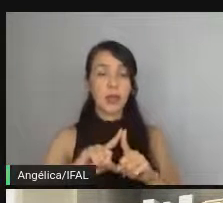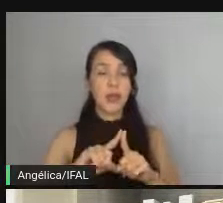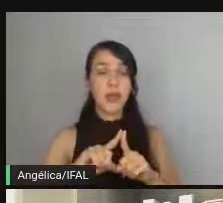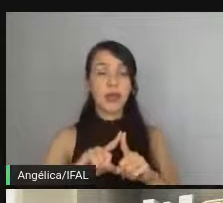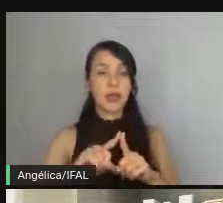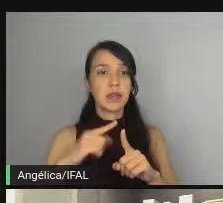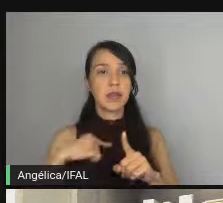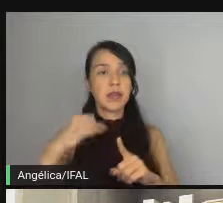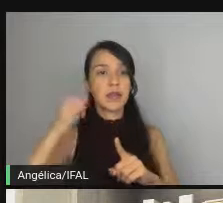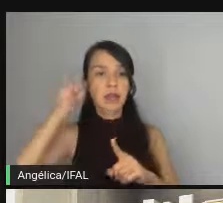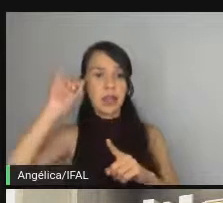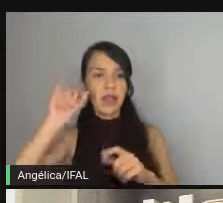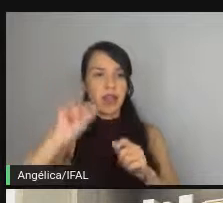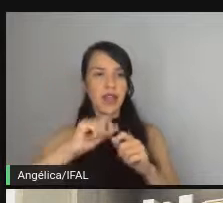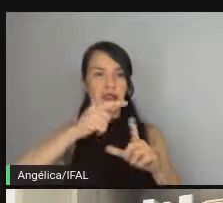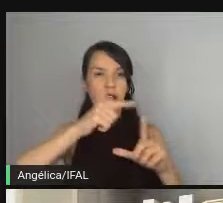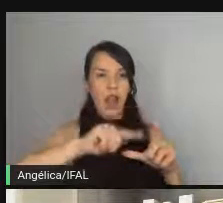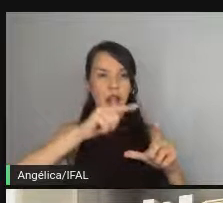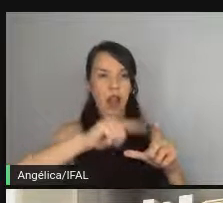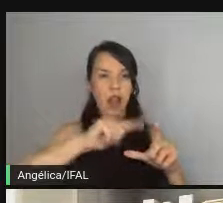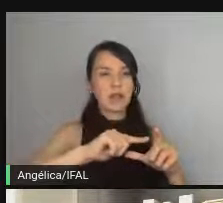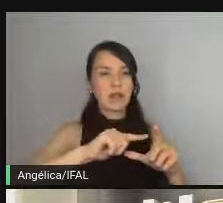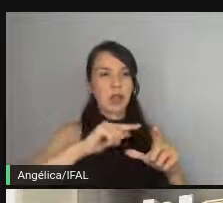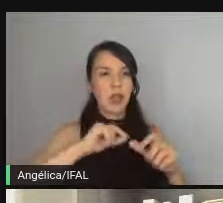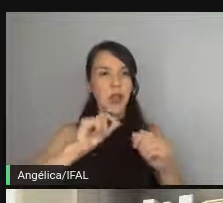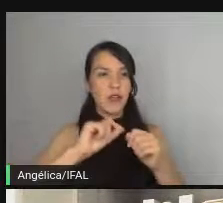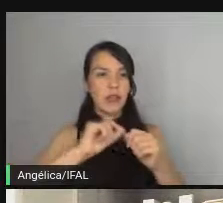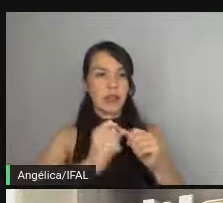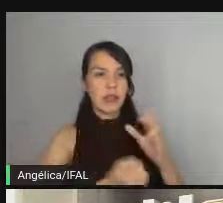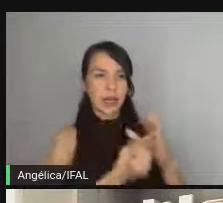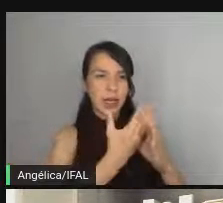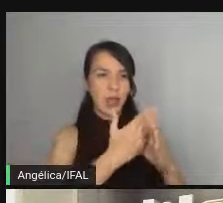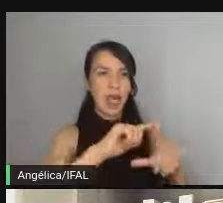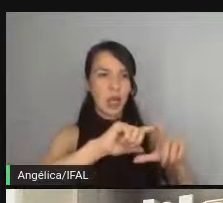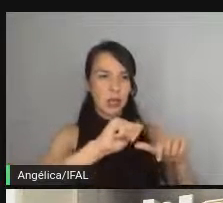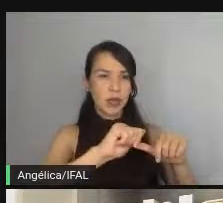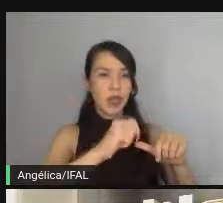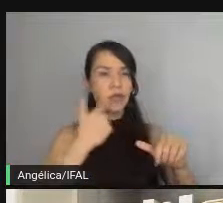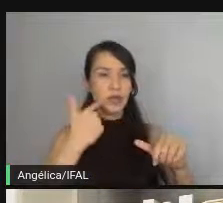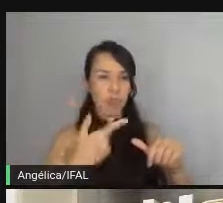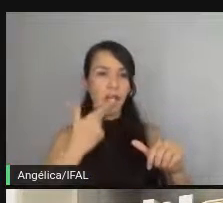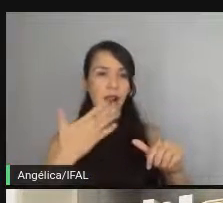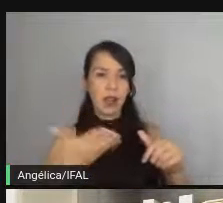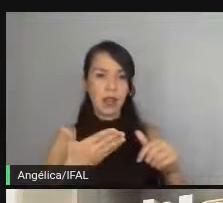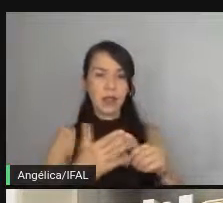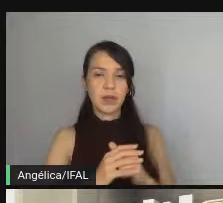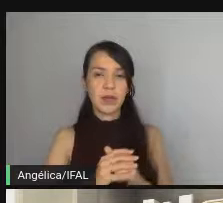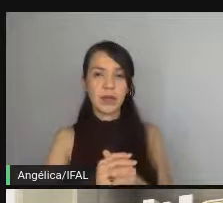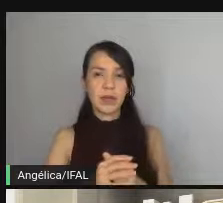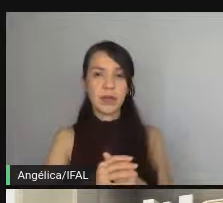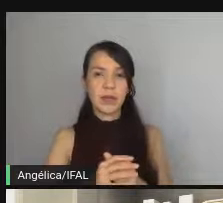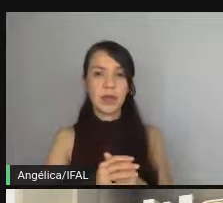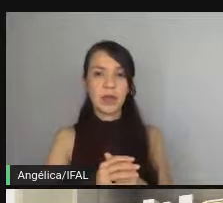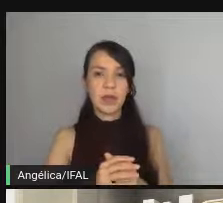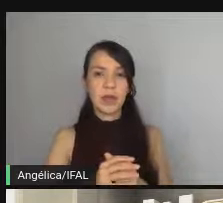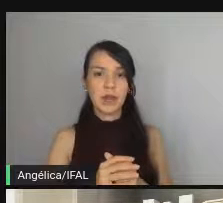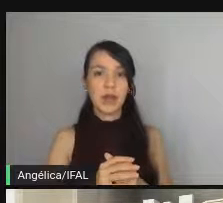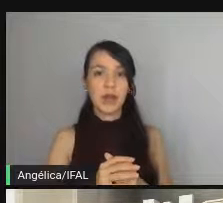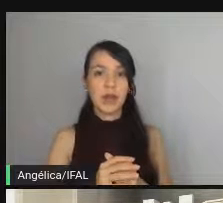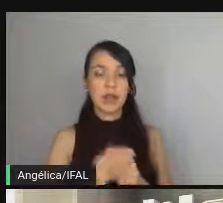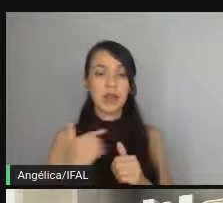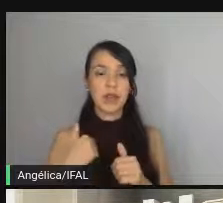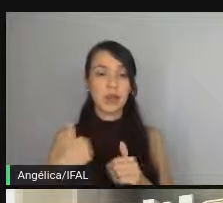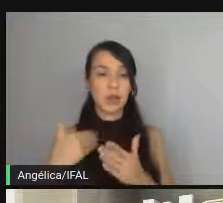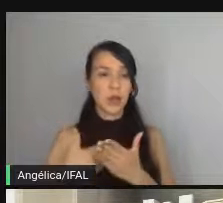ter que ficar refazendo muito dos meus códigos como a gente viu aqui e comentou bastante sobre isso né desde o